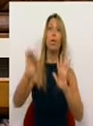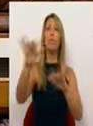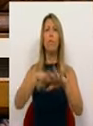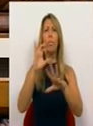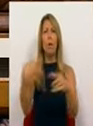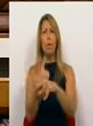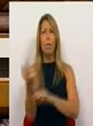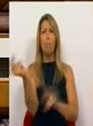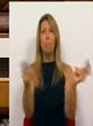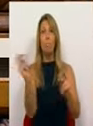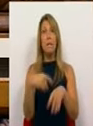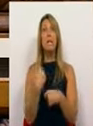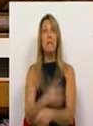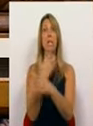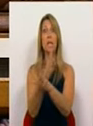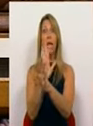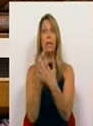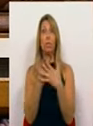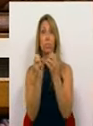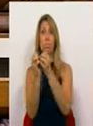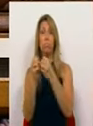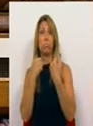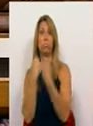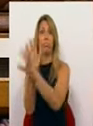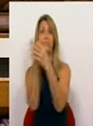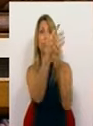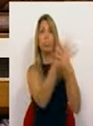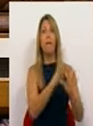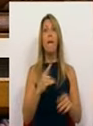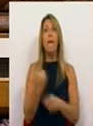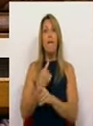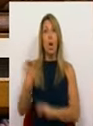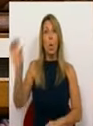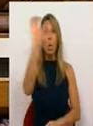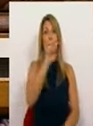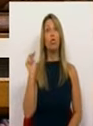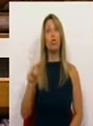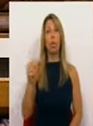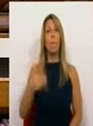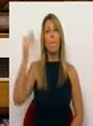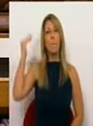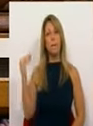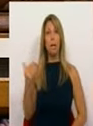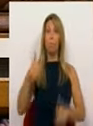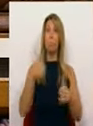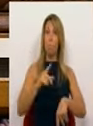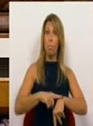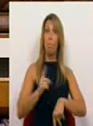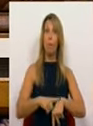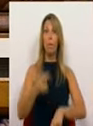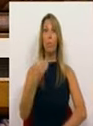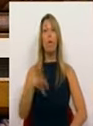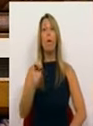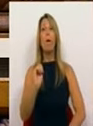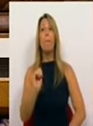ocorridos nos incêndios que lavraram em diversos conselhos do país em junho passado. Em boa hora o PSD propôs a criação